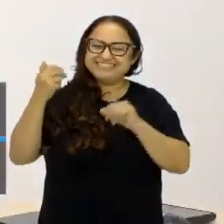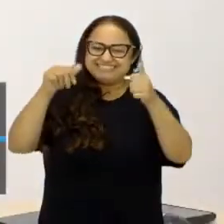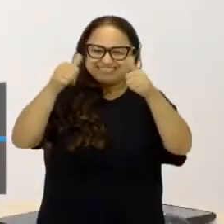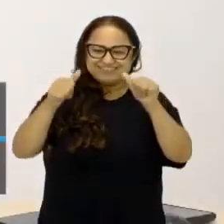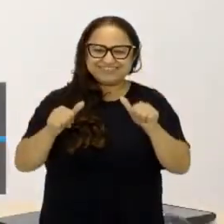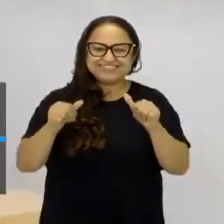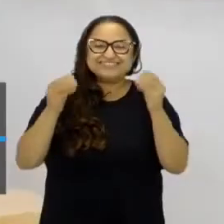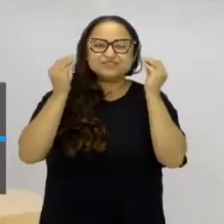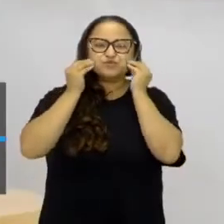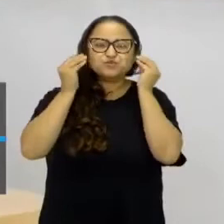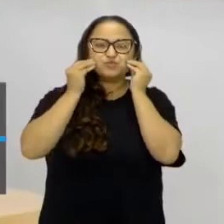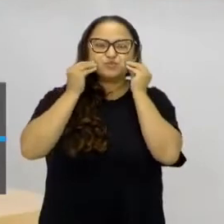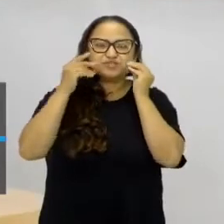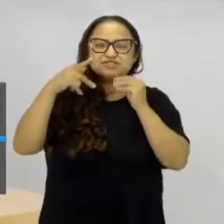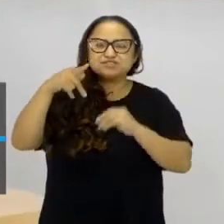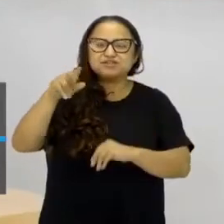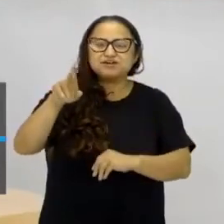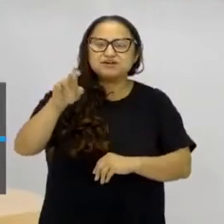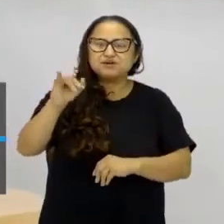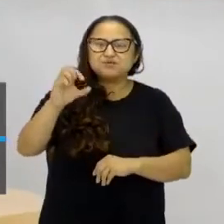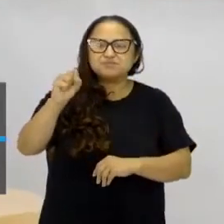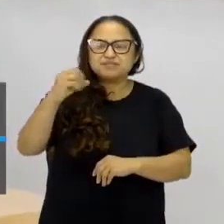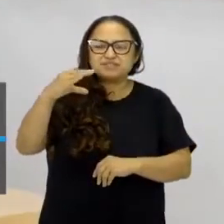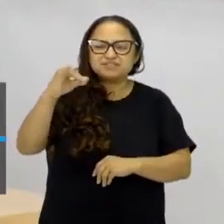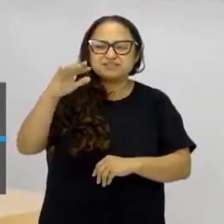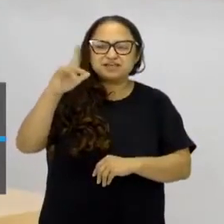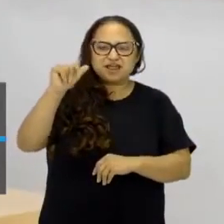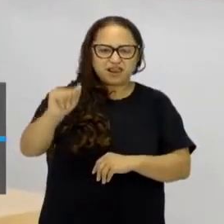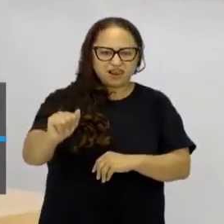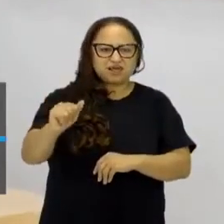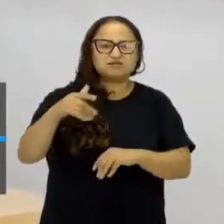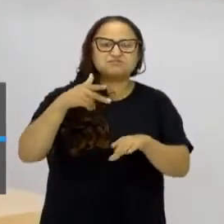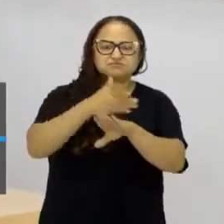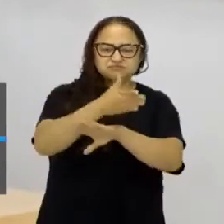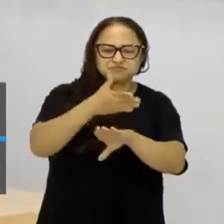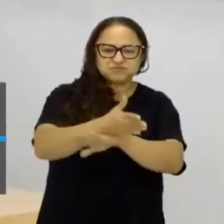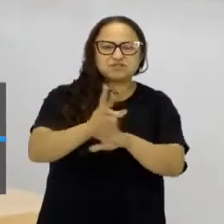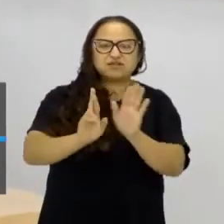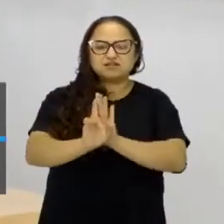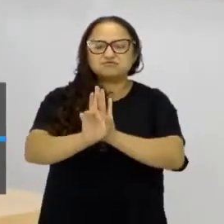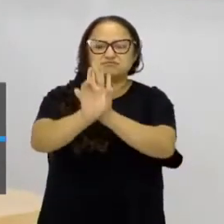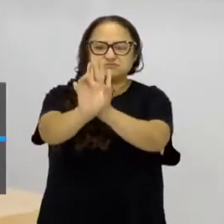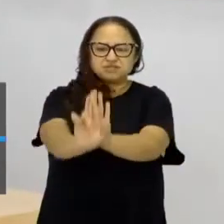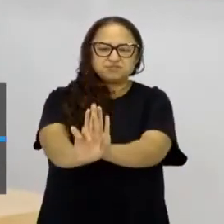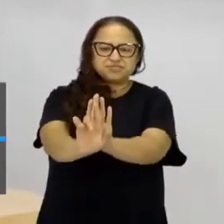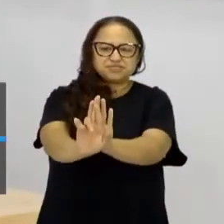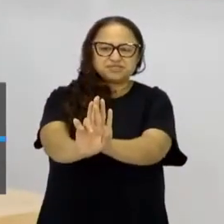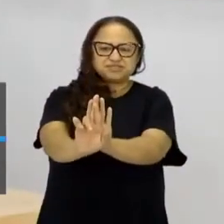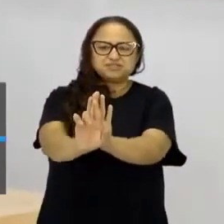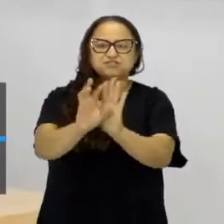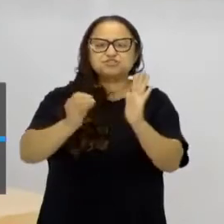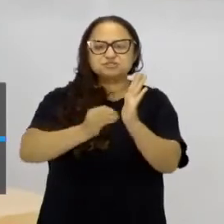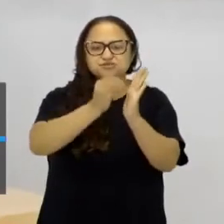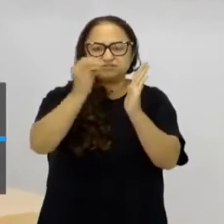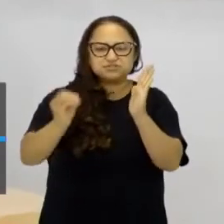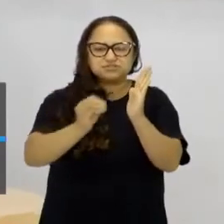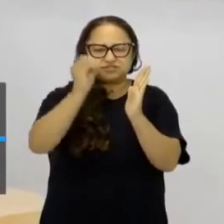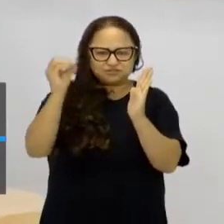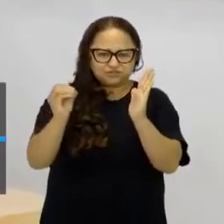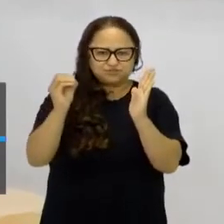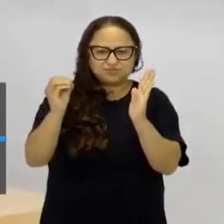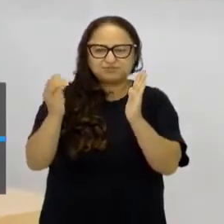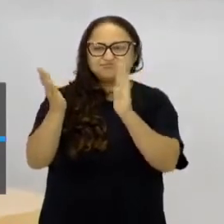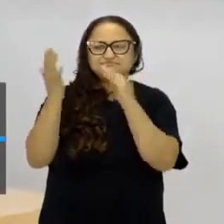E mandar um beijo aí para a Priscila aí, que participou rapidamente da nossa aula, recebendo a placa de embaixadores do Centro de Mídias.